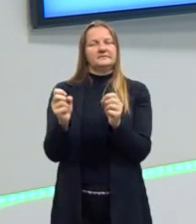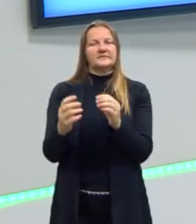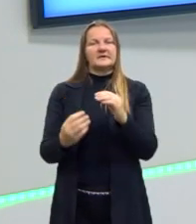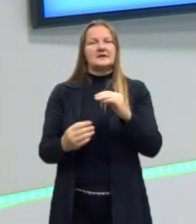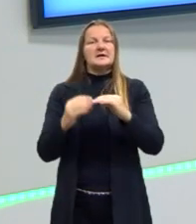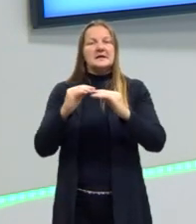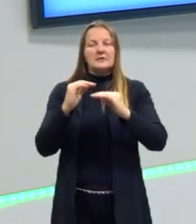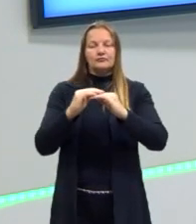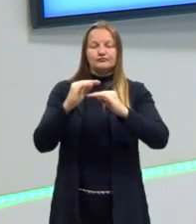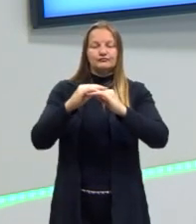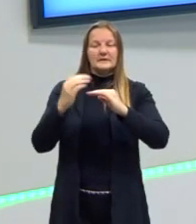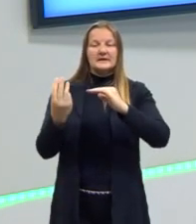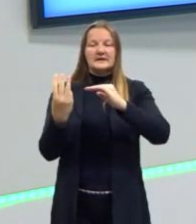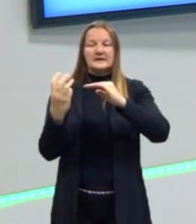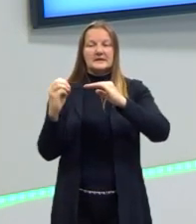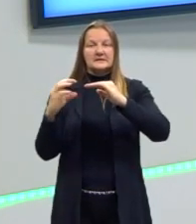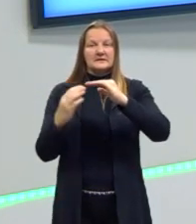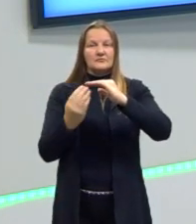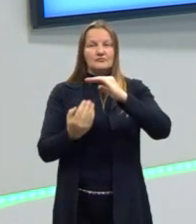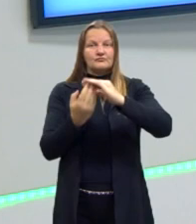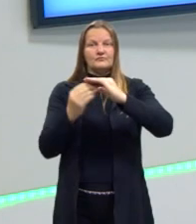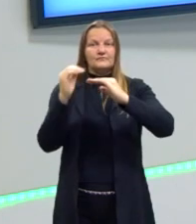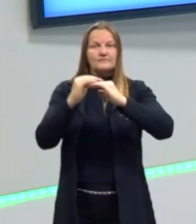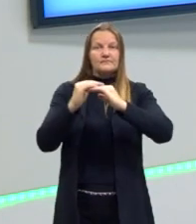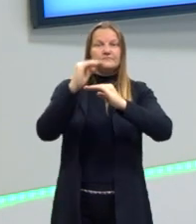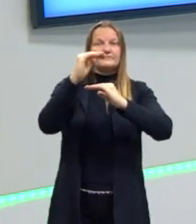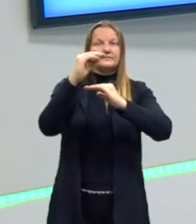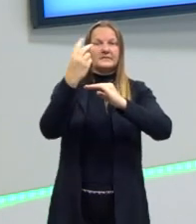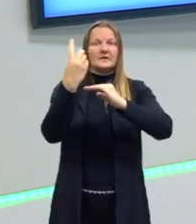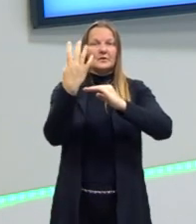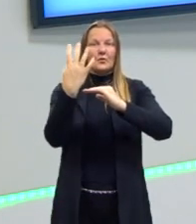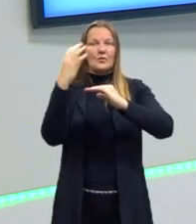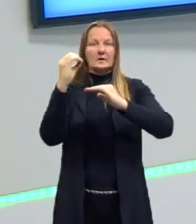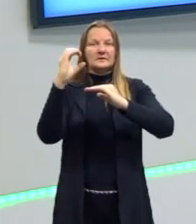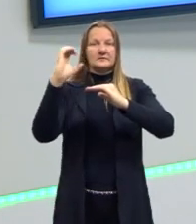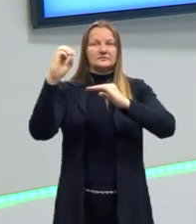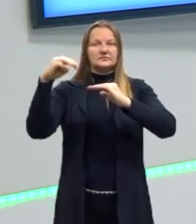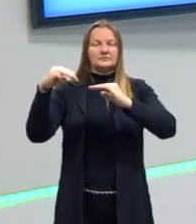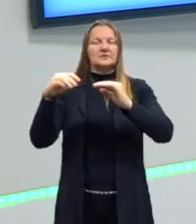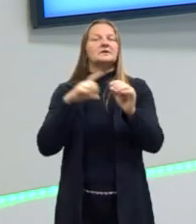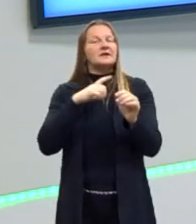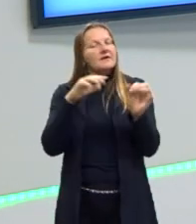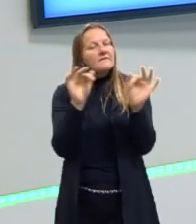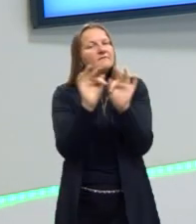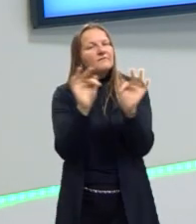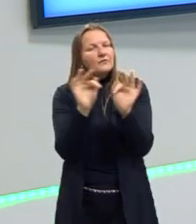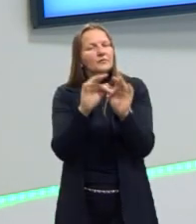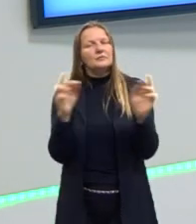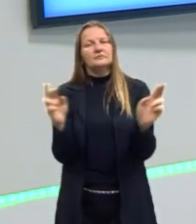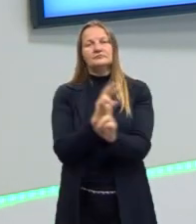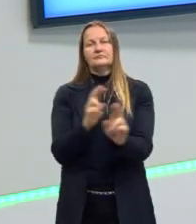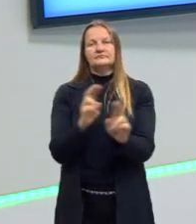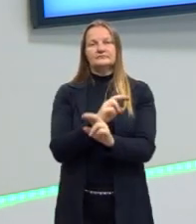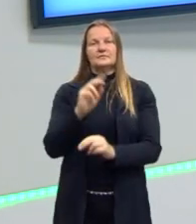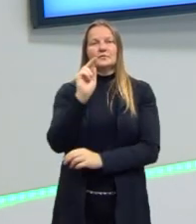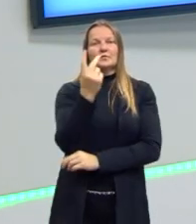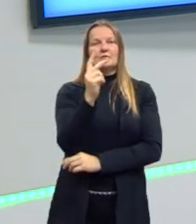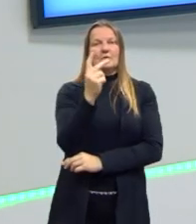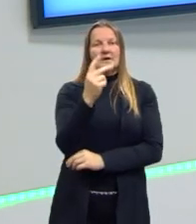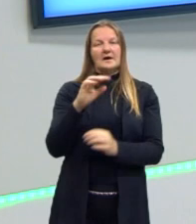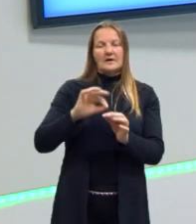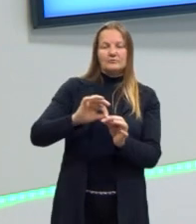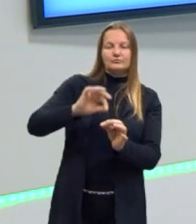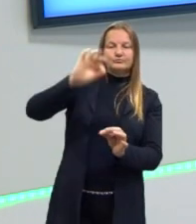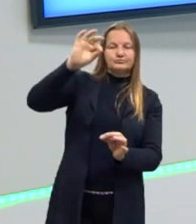máxima que elas chegam é até 40 centímetros. Nós temos a fórmula que envolve então o H sendo a